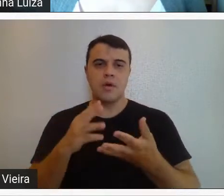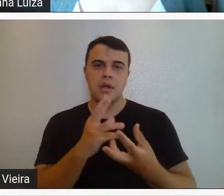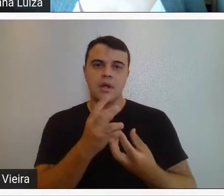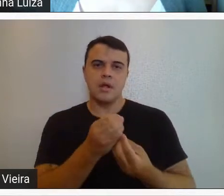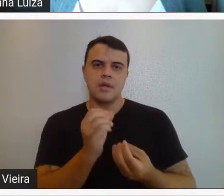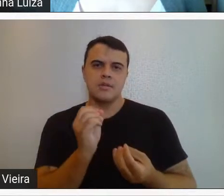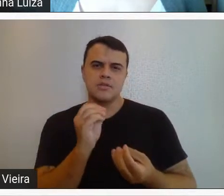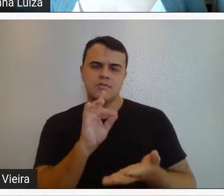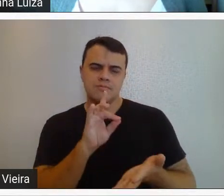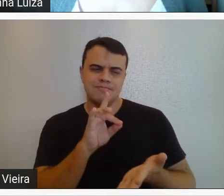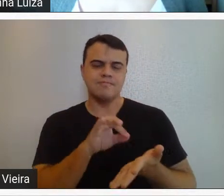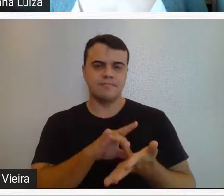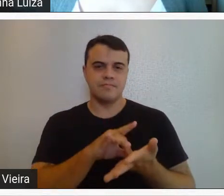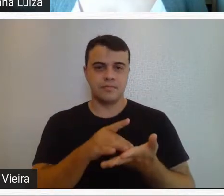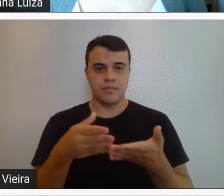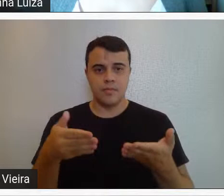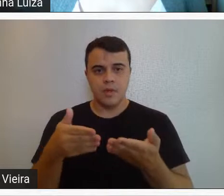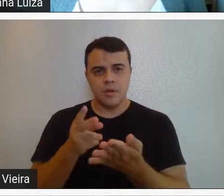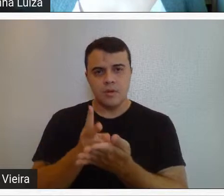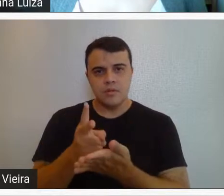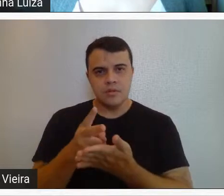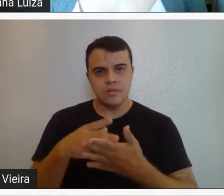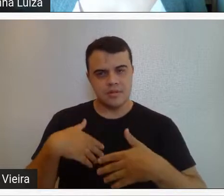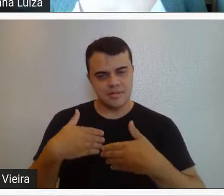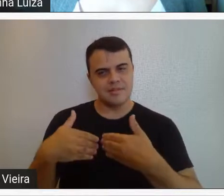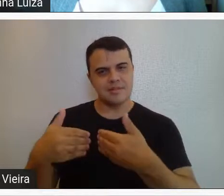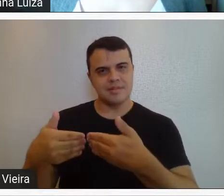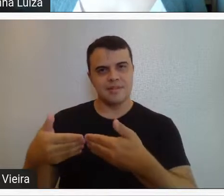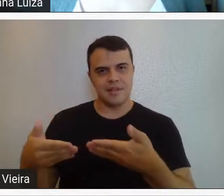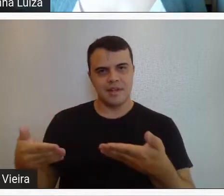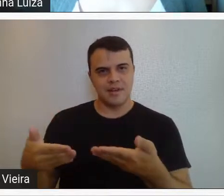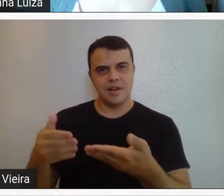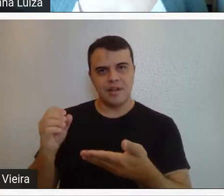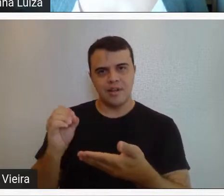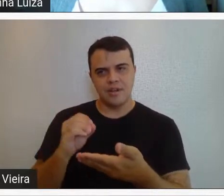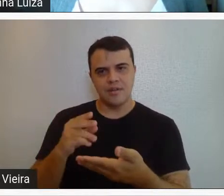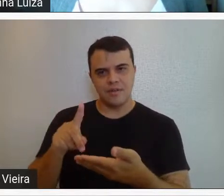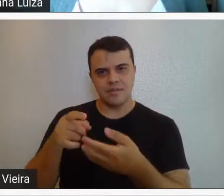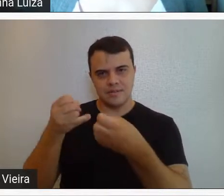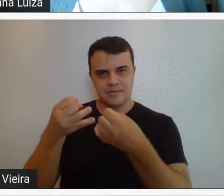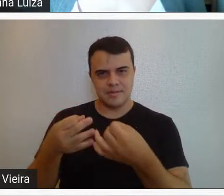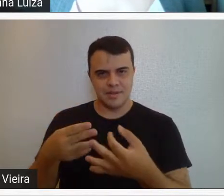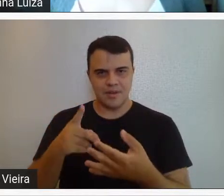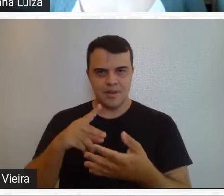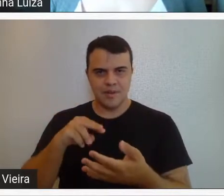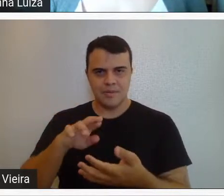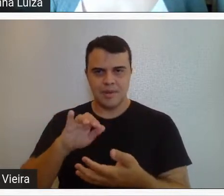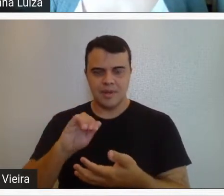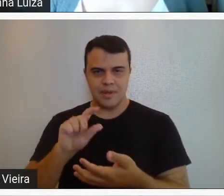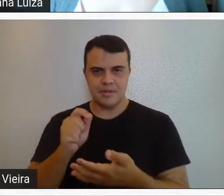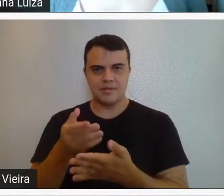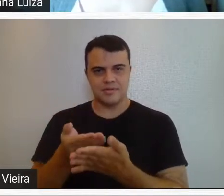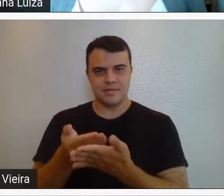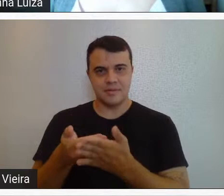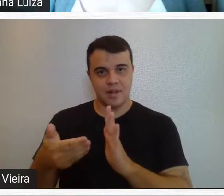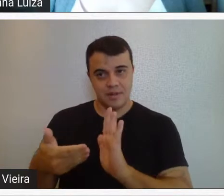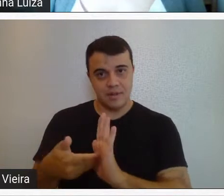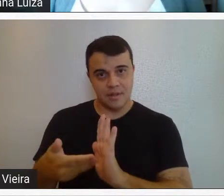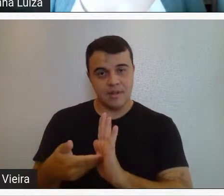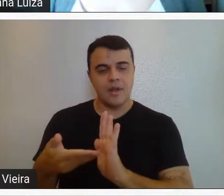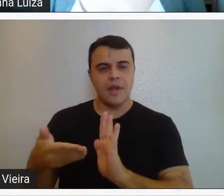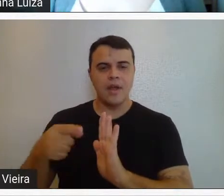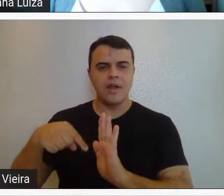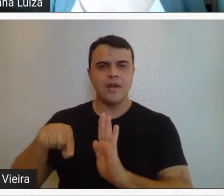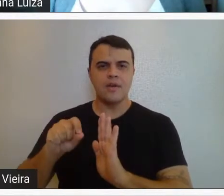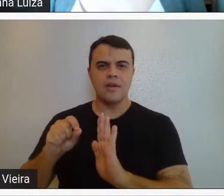mais concreta e que vão se desdobrando nas neo-vanguardas que a Marília estuda muito bem e que chega até a